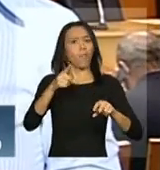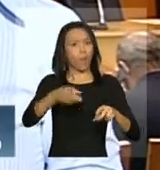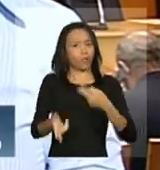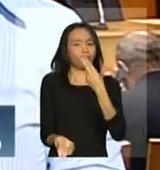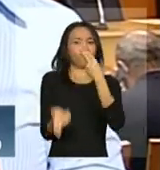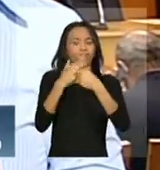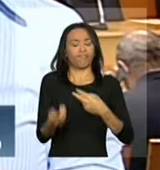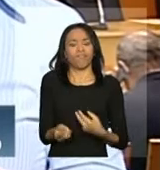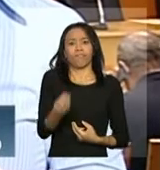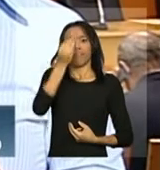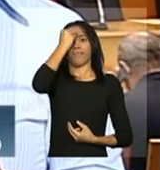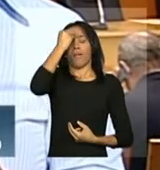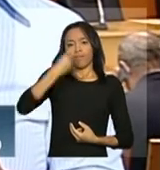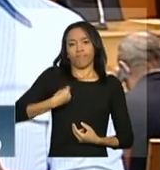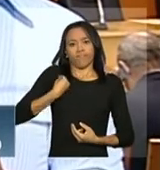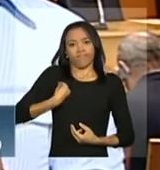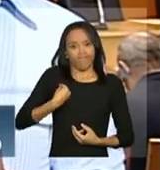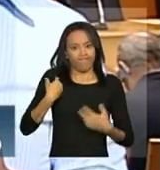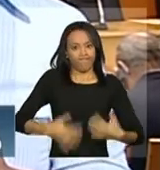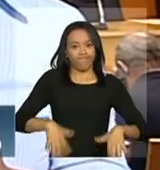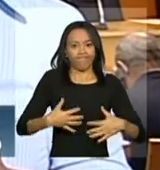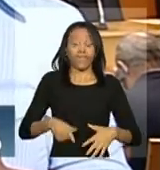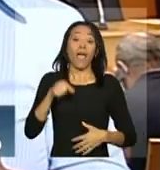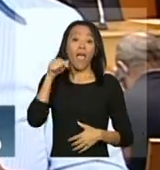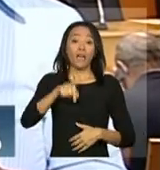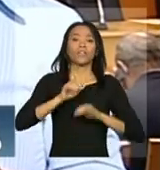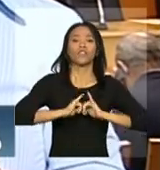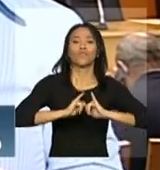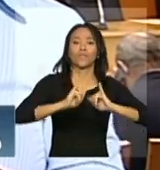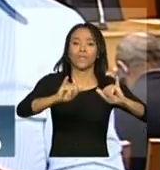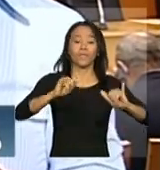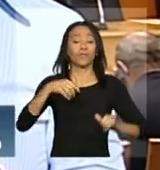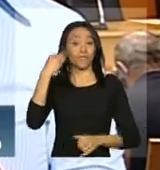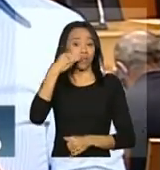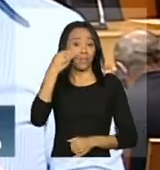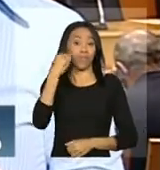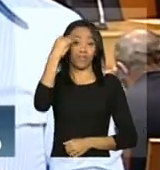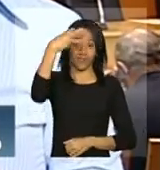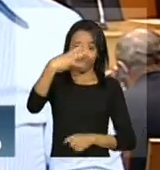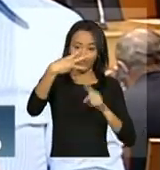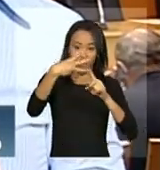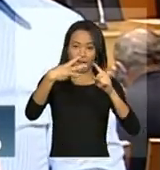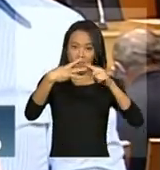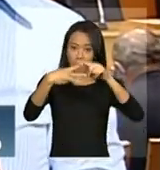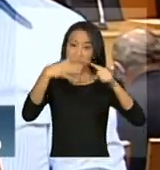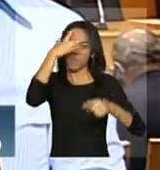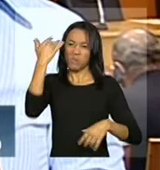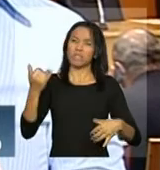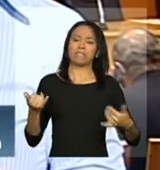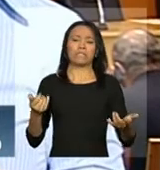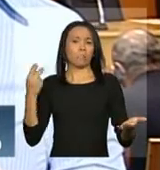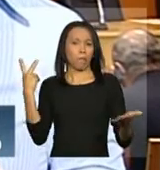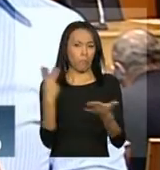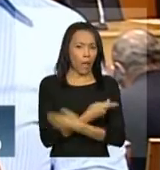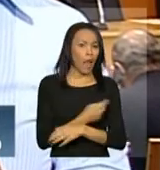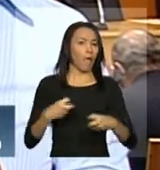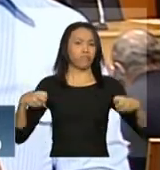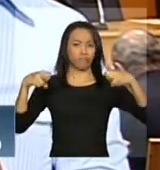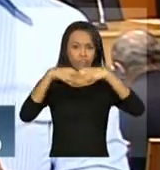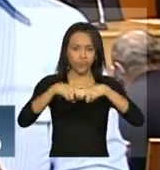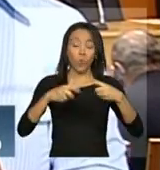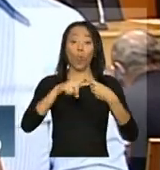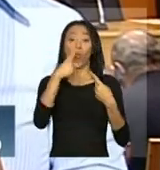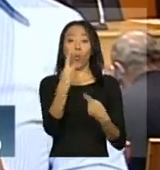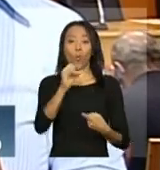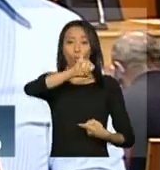para o resto da vida. Esta campanha vai trazer três casos reais de pessoas que sofreram acidentes de trânsito. Uma delas é